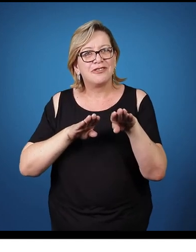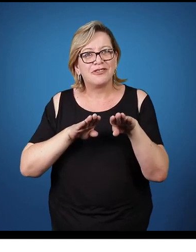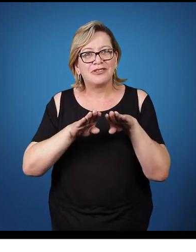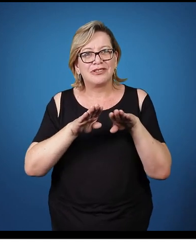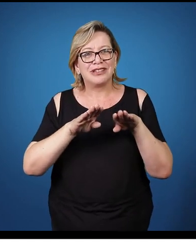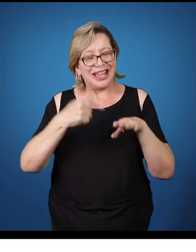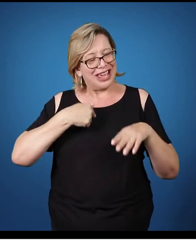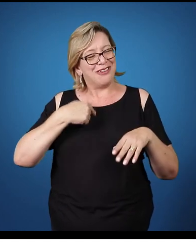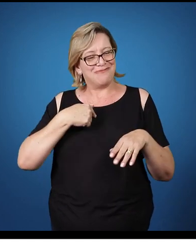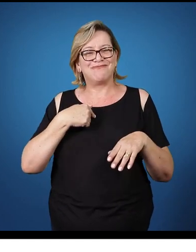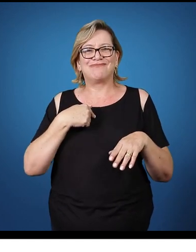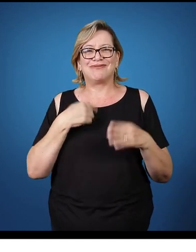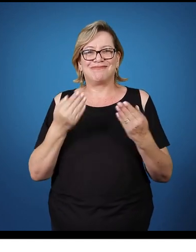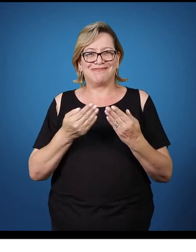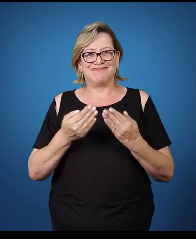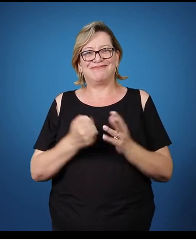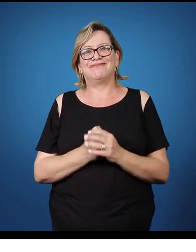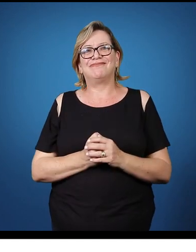serei eu.